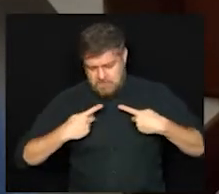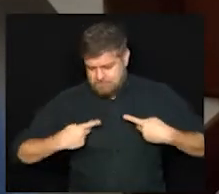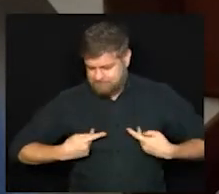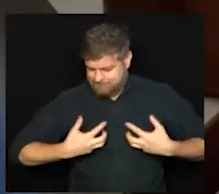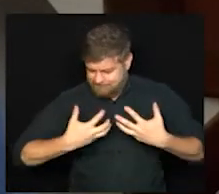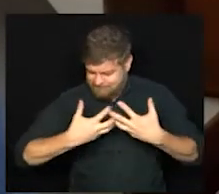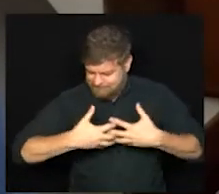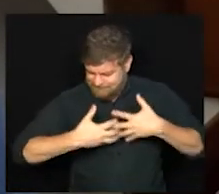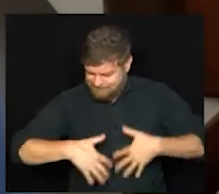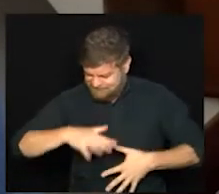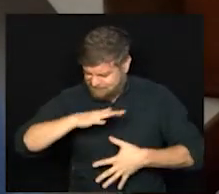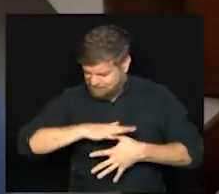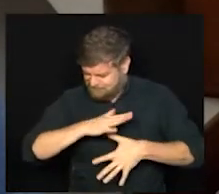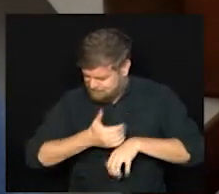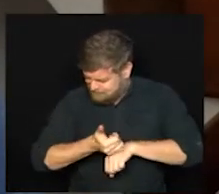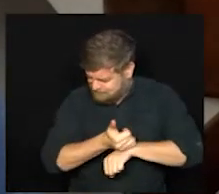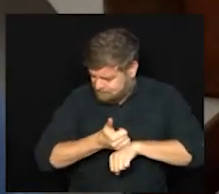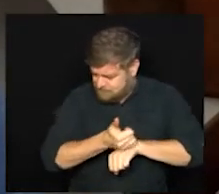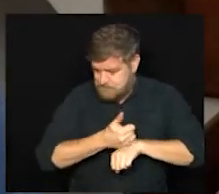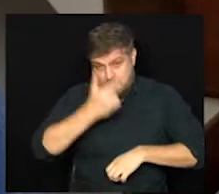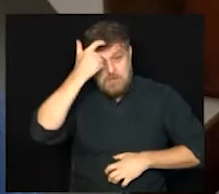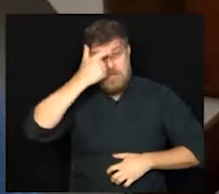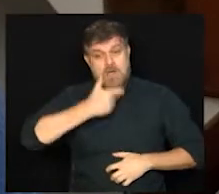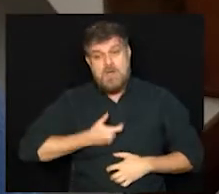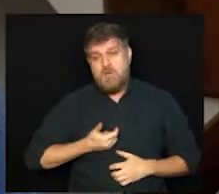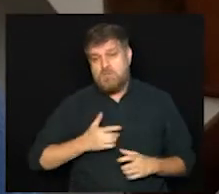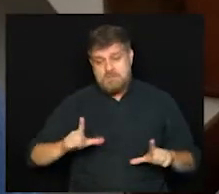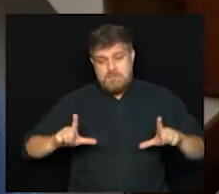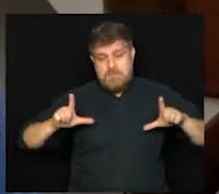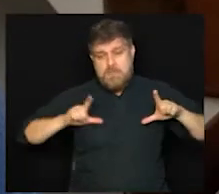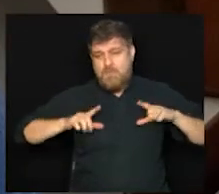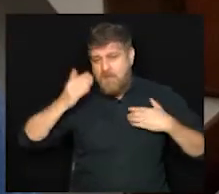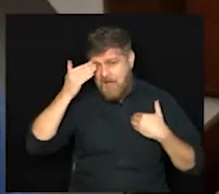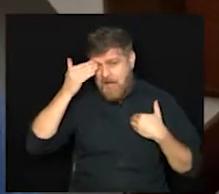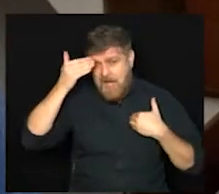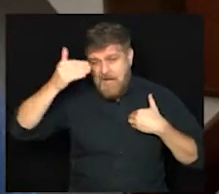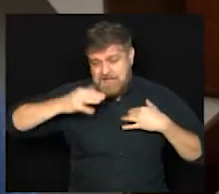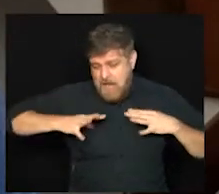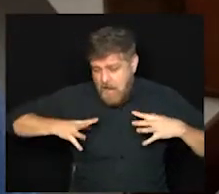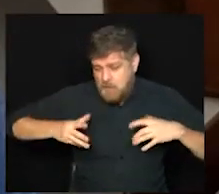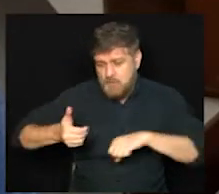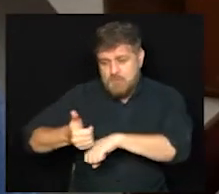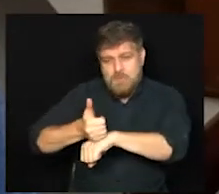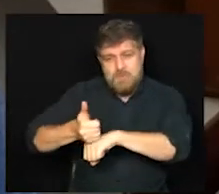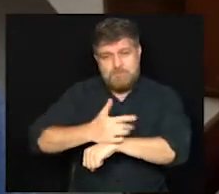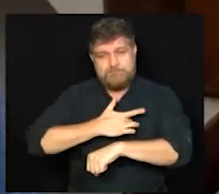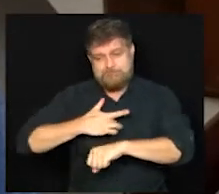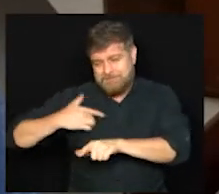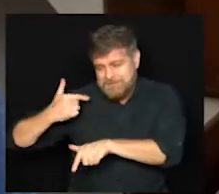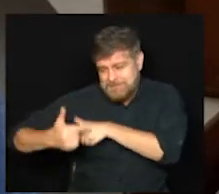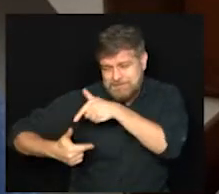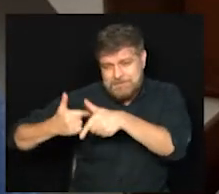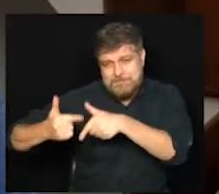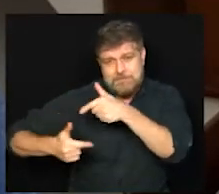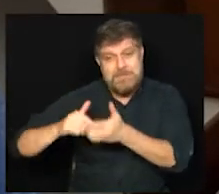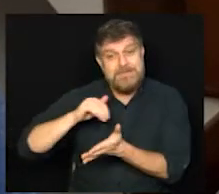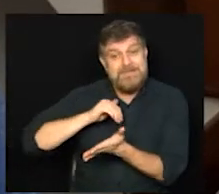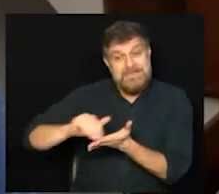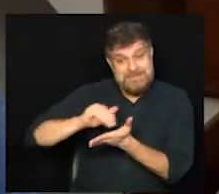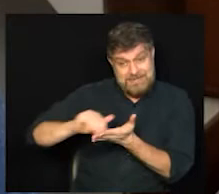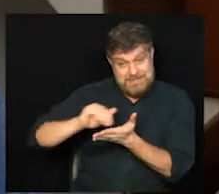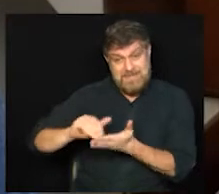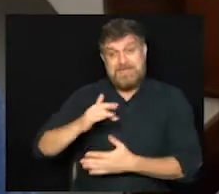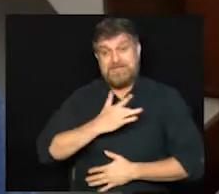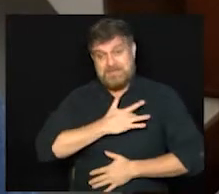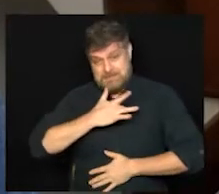atendimento profissionalizado. Eu venho aqui agradecer a todos os profissionais de saúde da Secretaria Municipal de